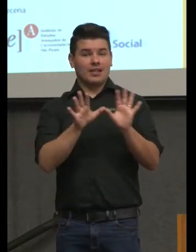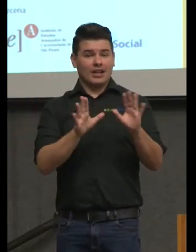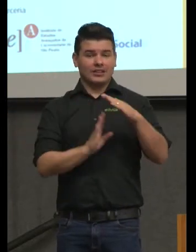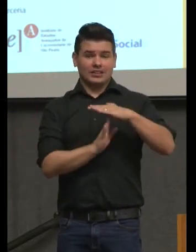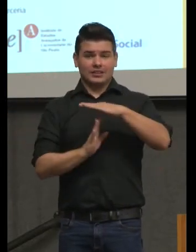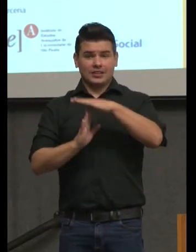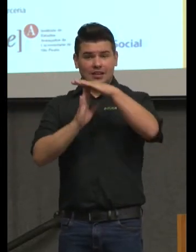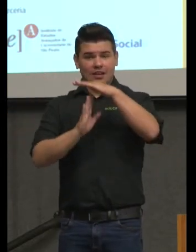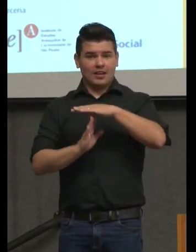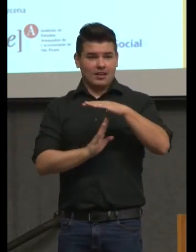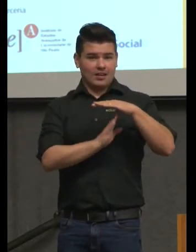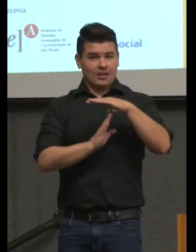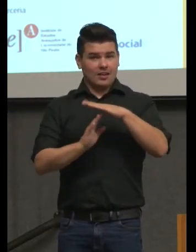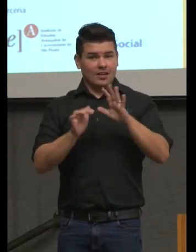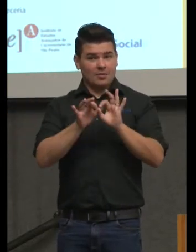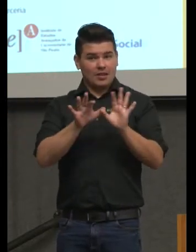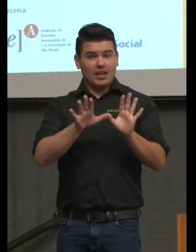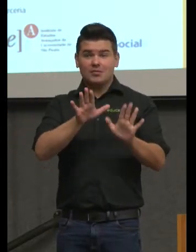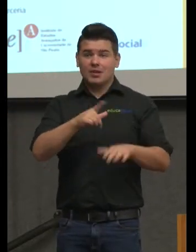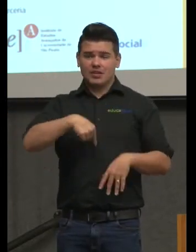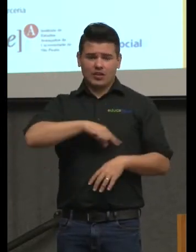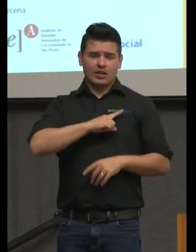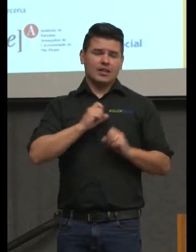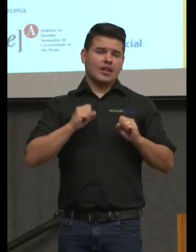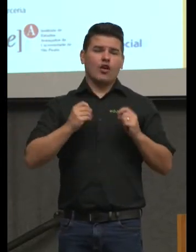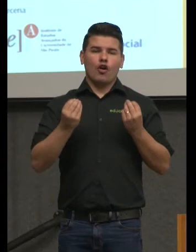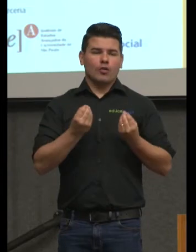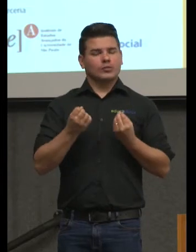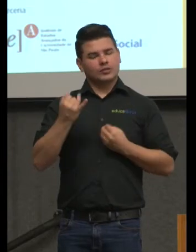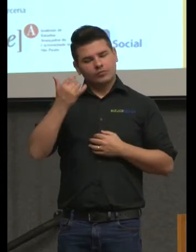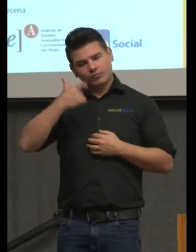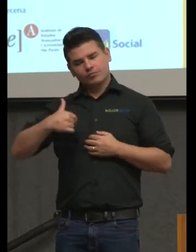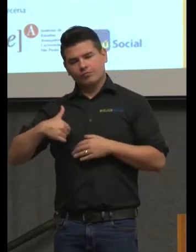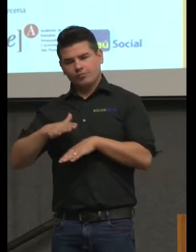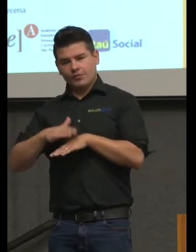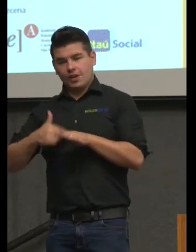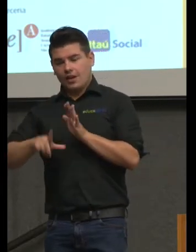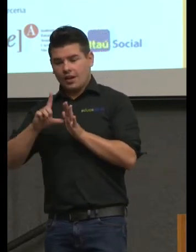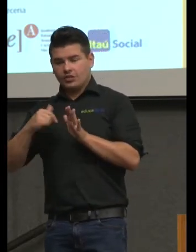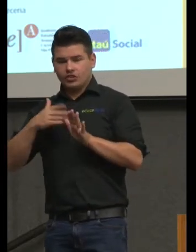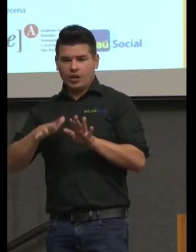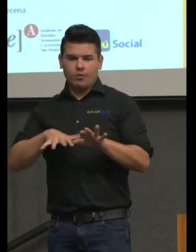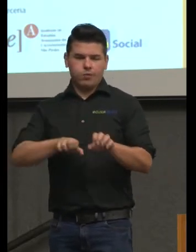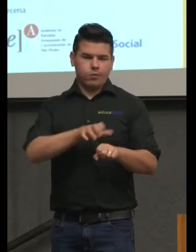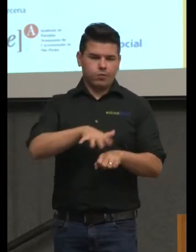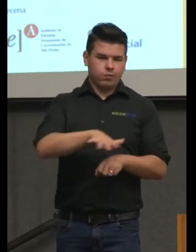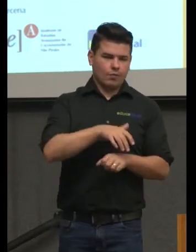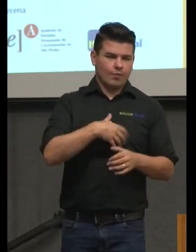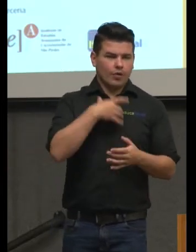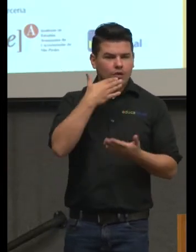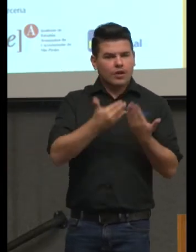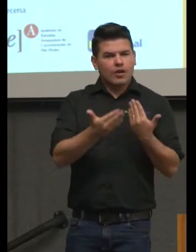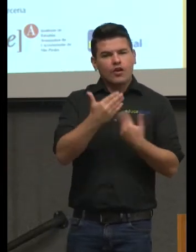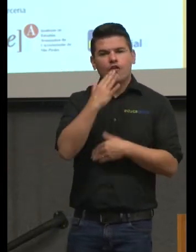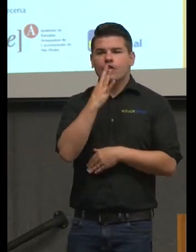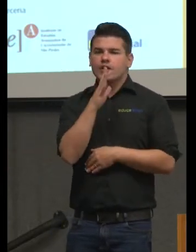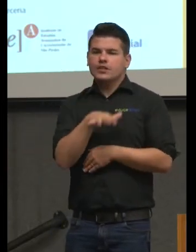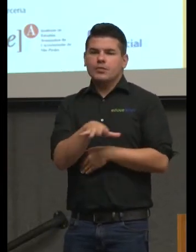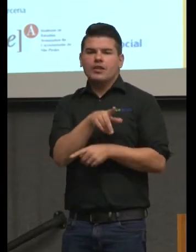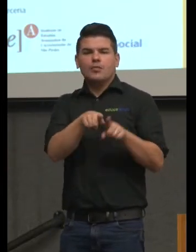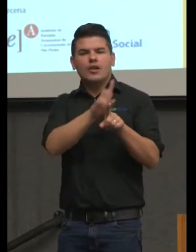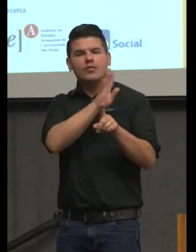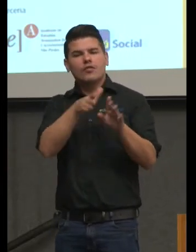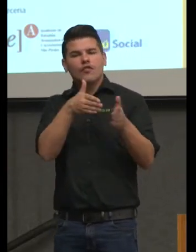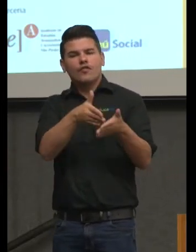liberdade nós só podemos ter na medida em que nós temos o domínio de conhecimentos mas de